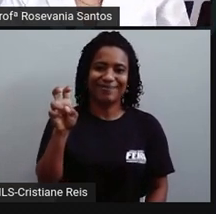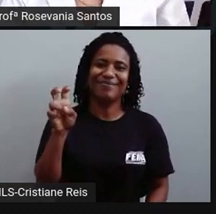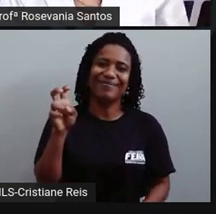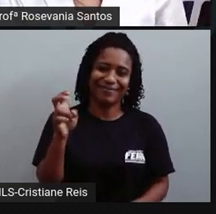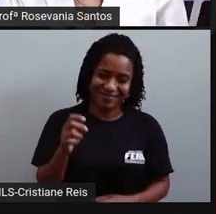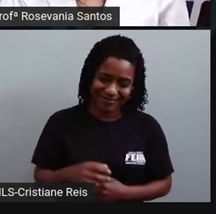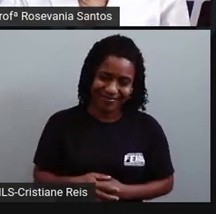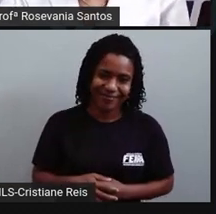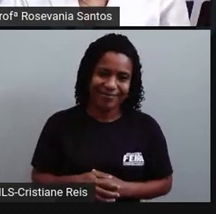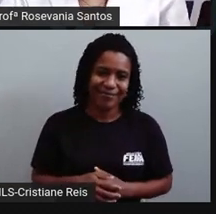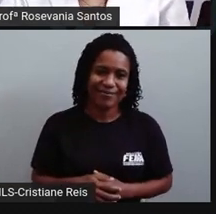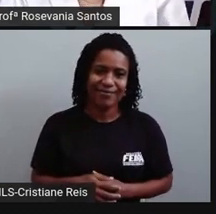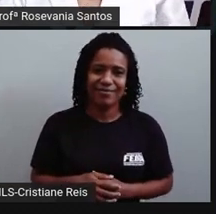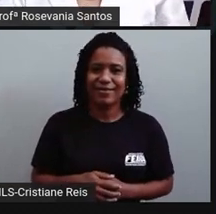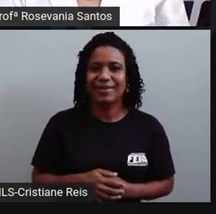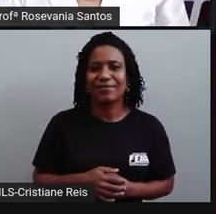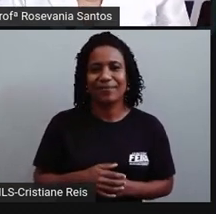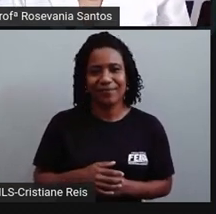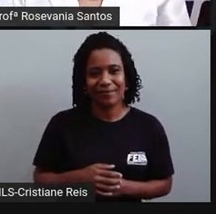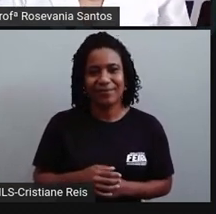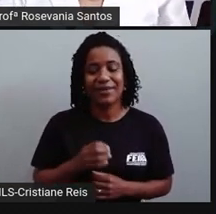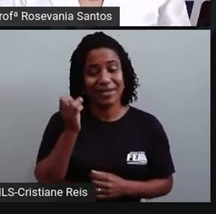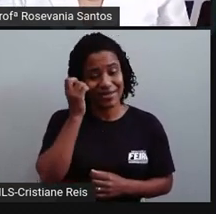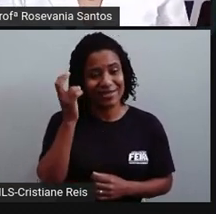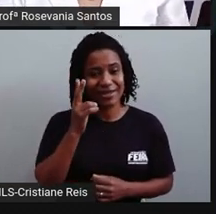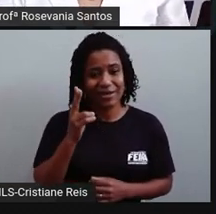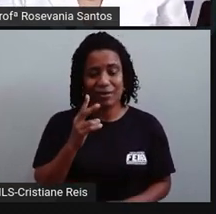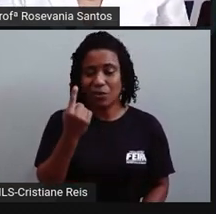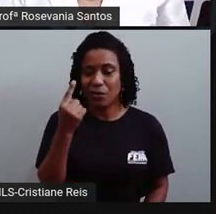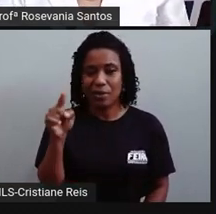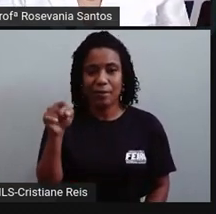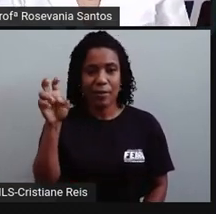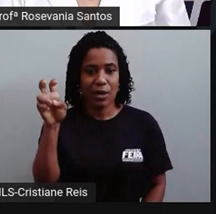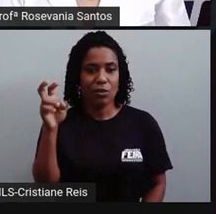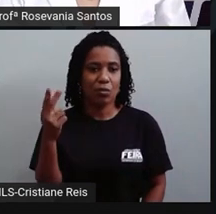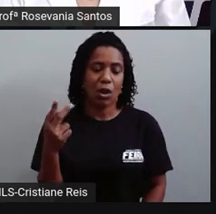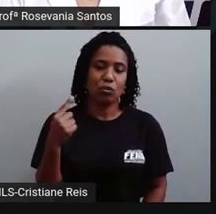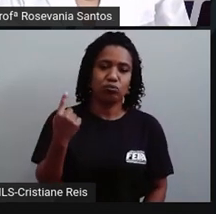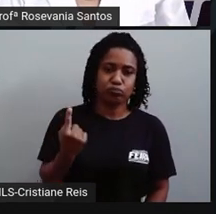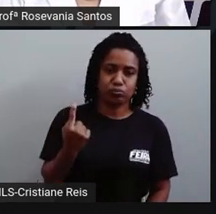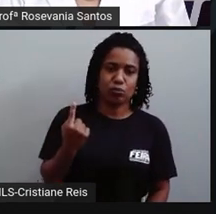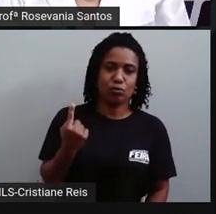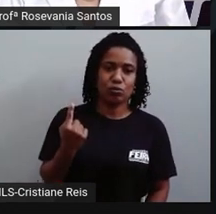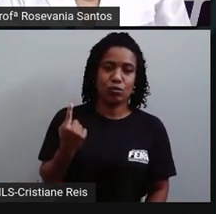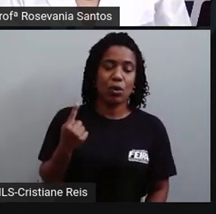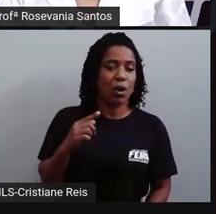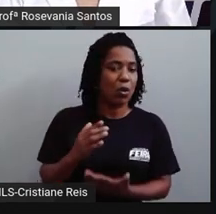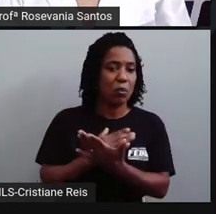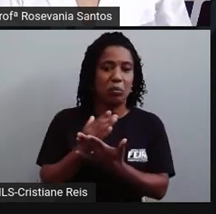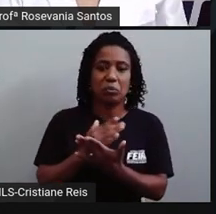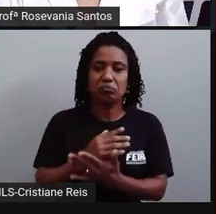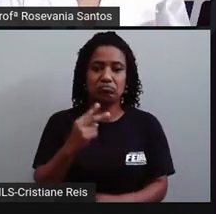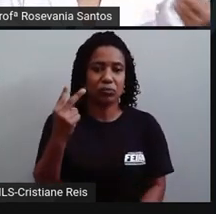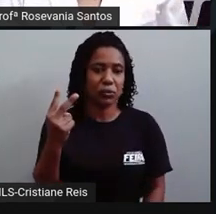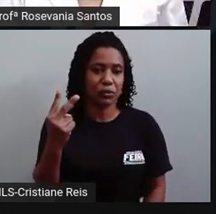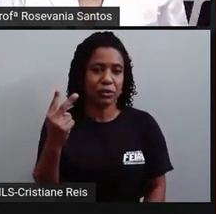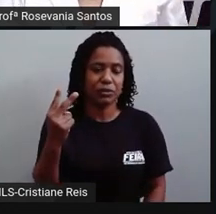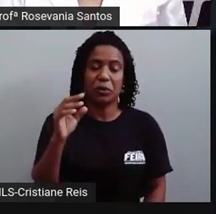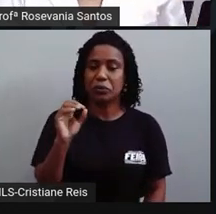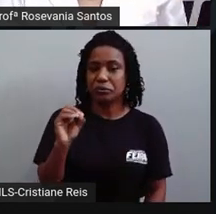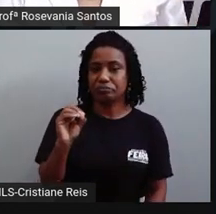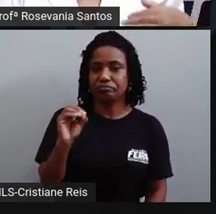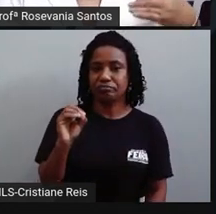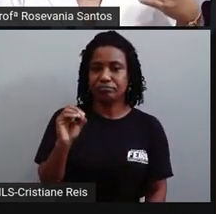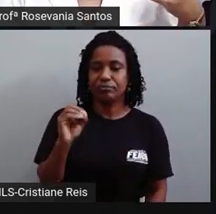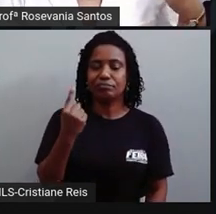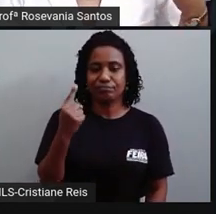meio, né. Vocês são espertos, vocês sabem disso. Então, as mulheres passaram a ter apenas um filho e muitas mulheres